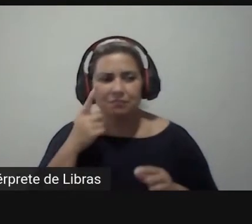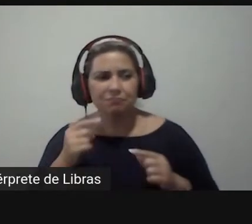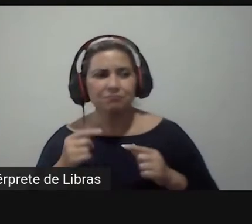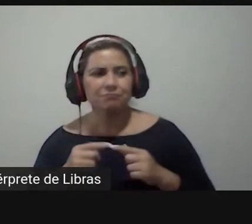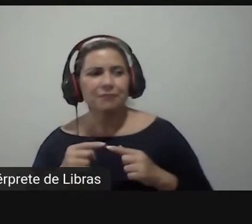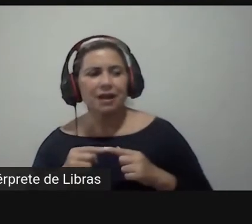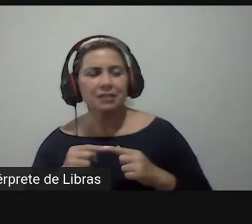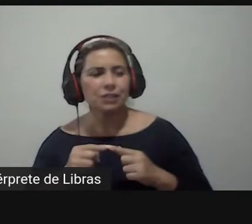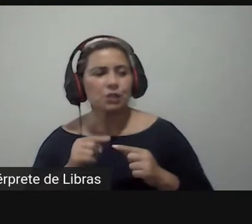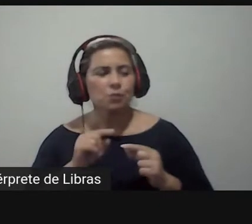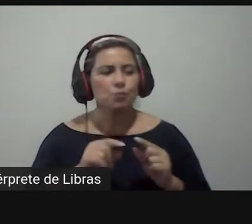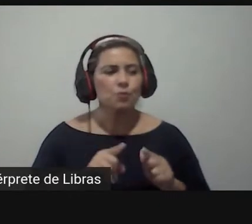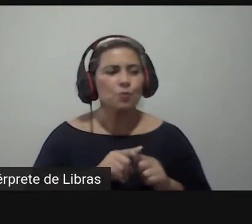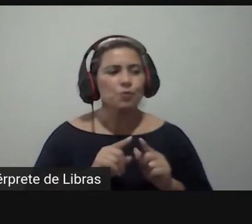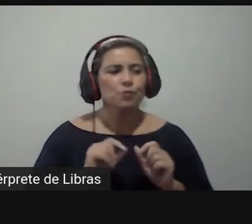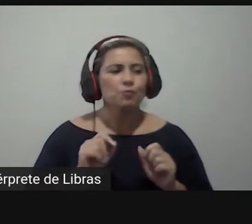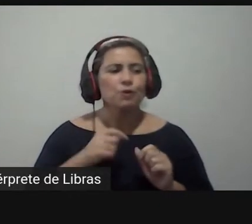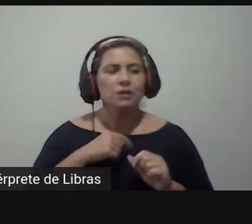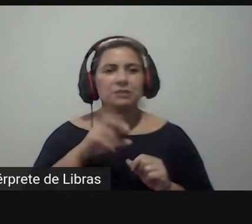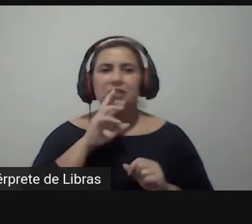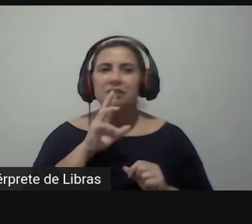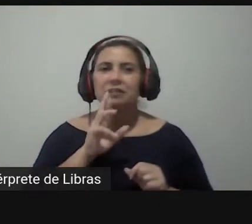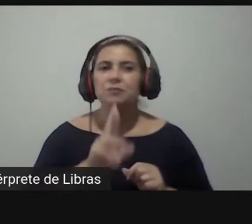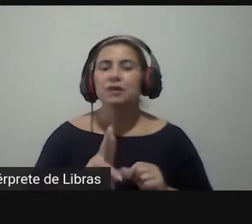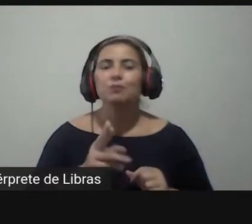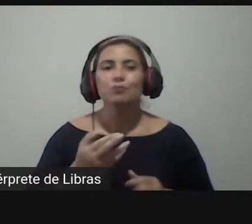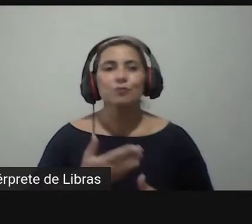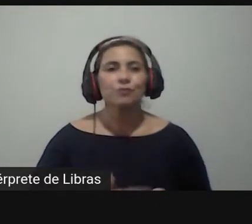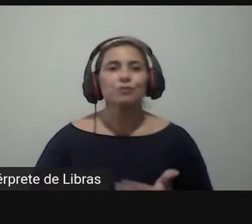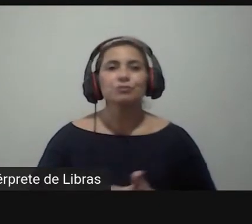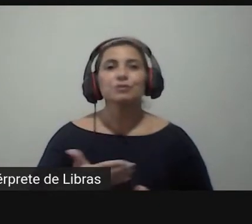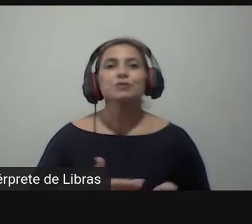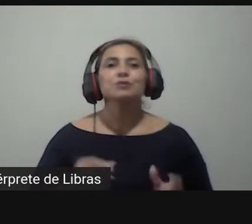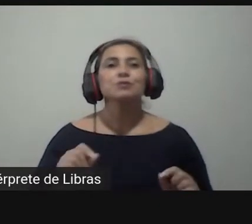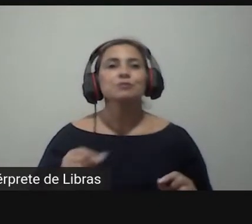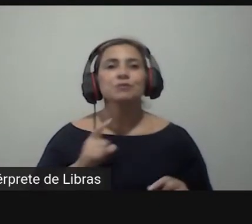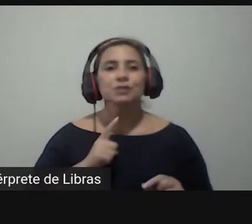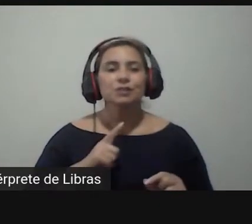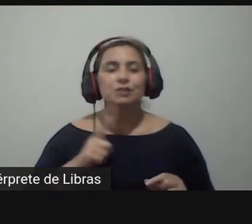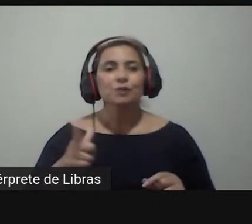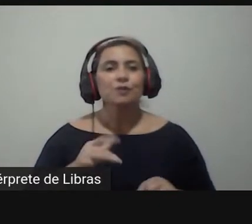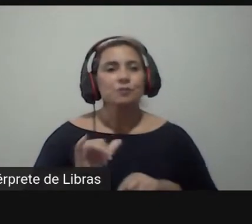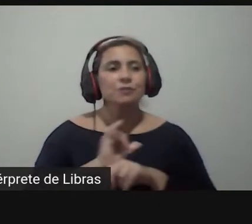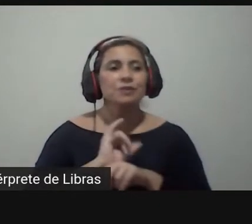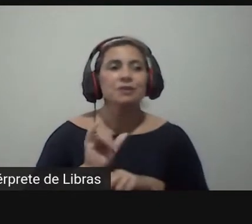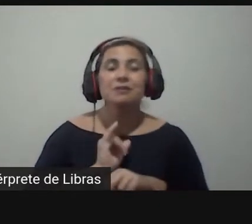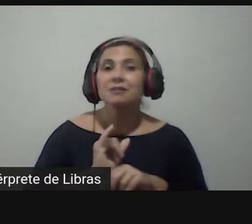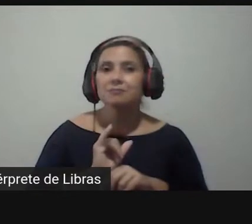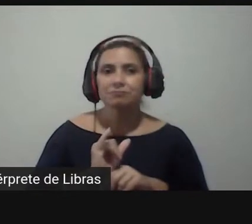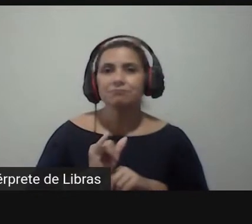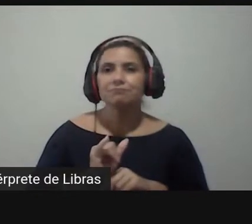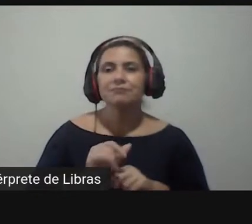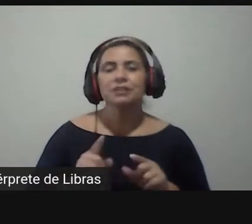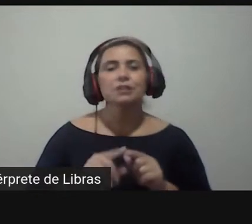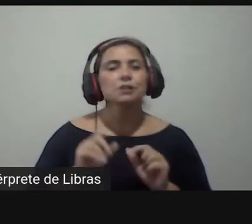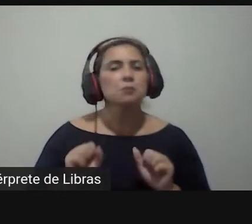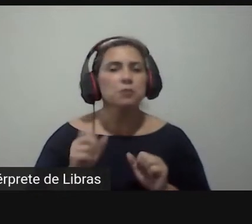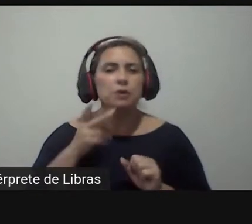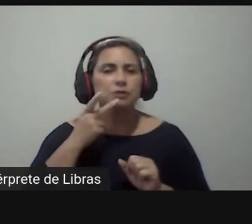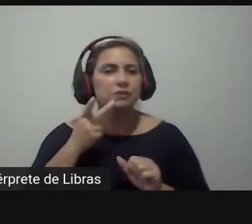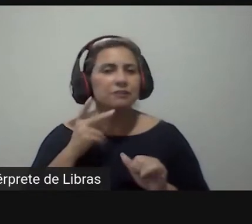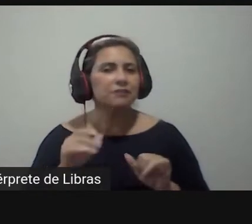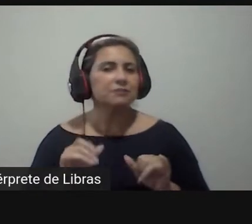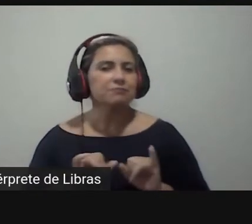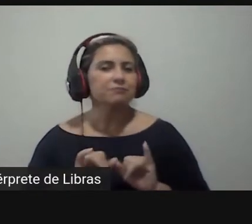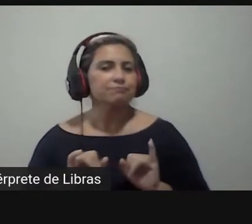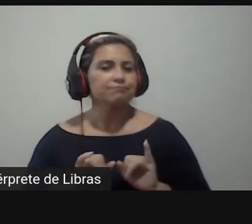no parlamentar ou não existe uma resposta e hoje existem outras ferramentas eu posso até estar falando aqui alguma besteira mas existem